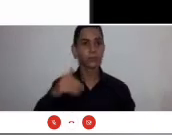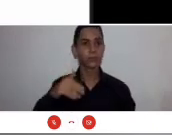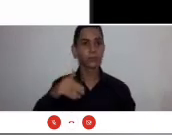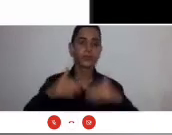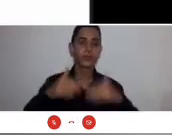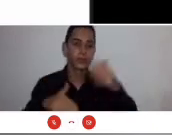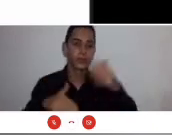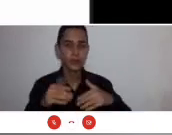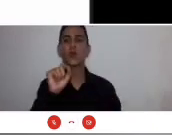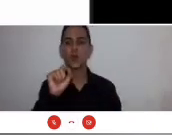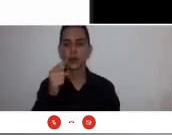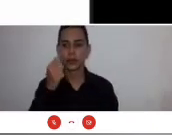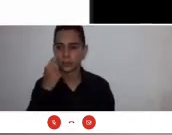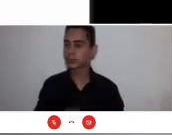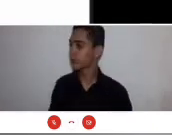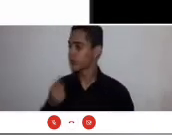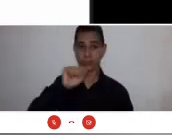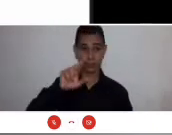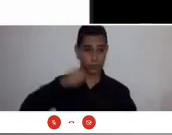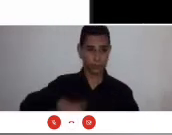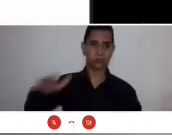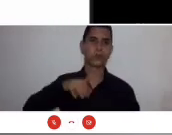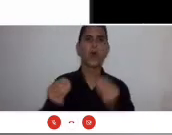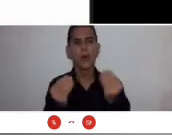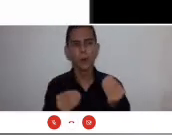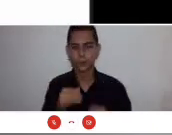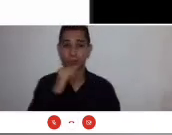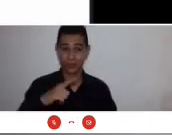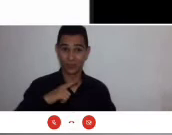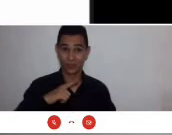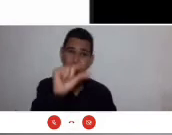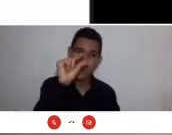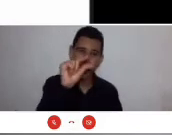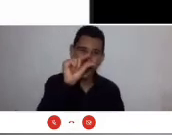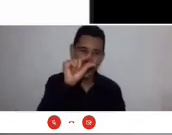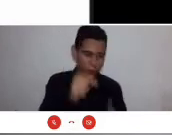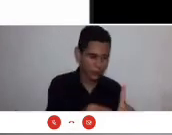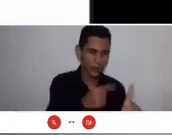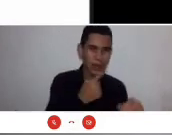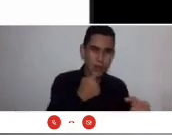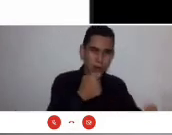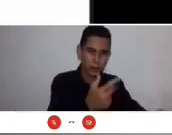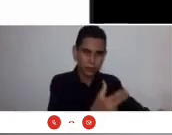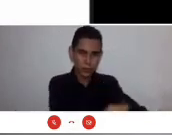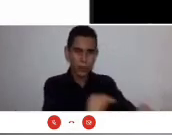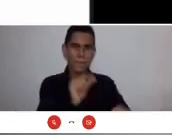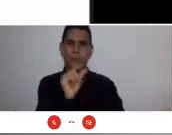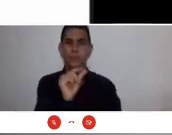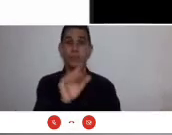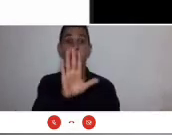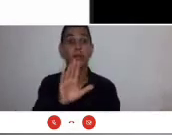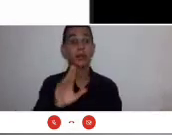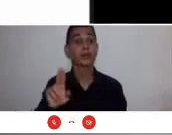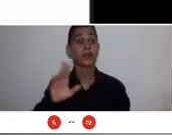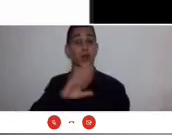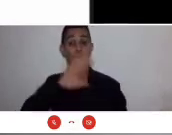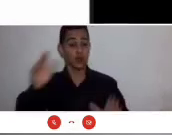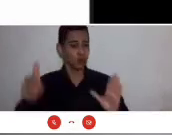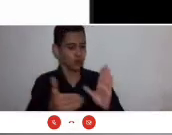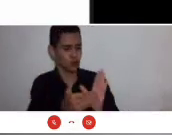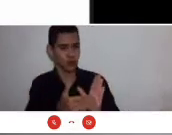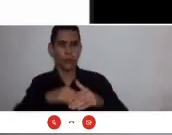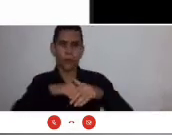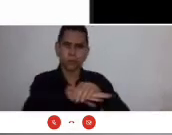pouca hemoglobina, mas o pouco que tem entrega facilmente esse oxigênio para os tecidos. Fazendo com que esse seja um